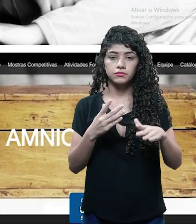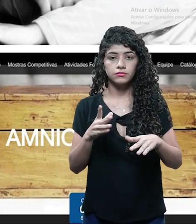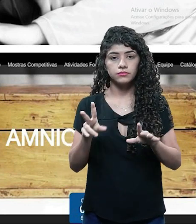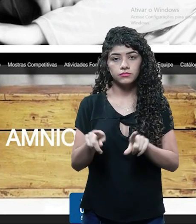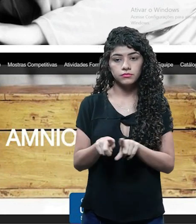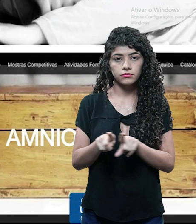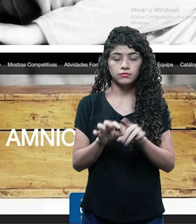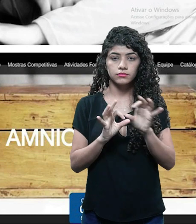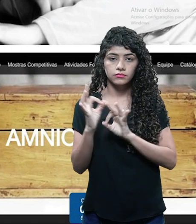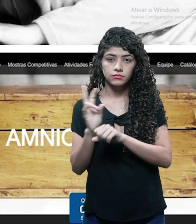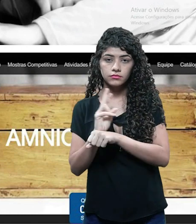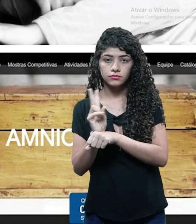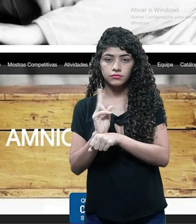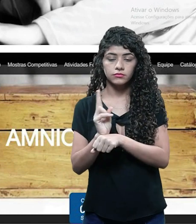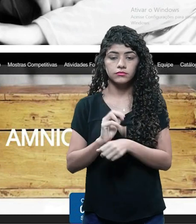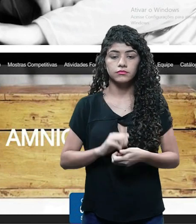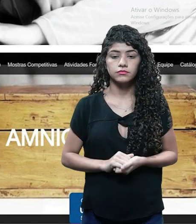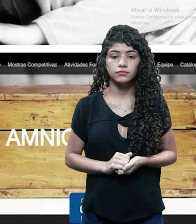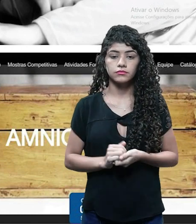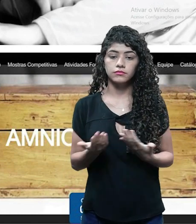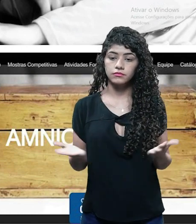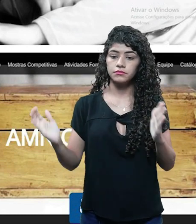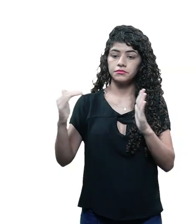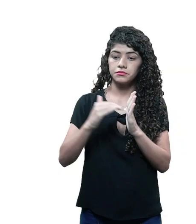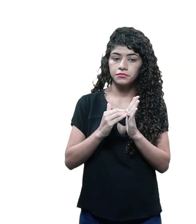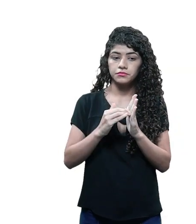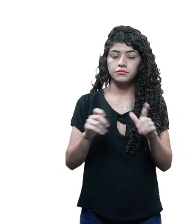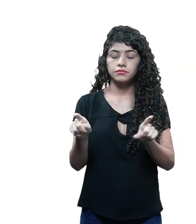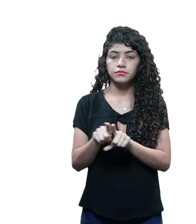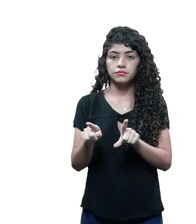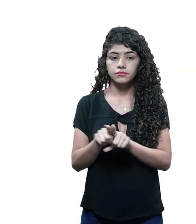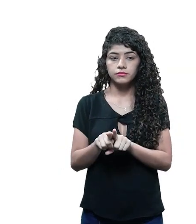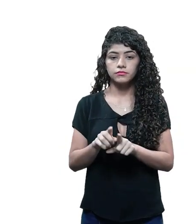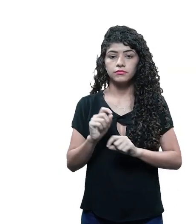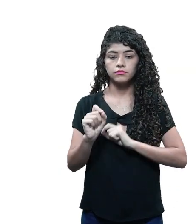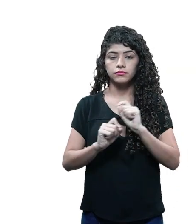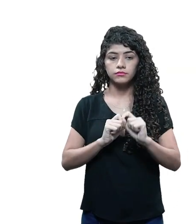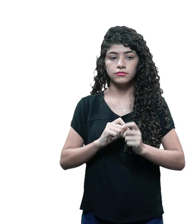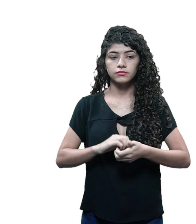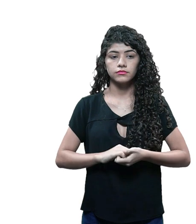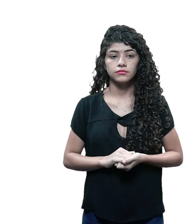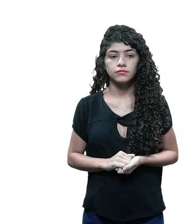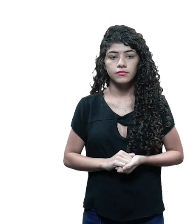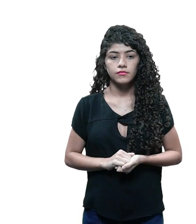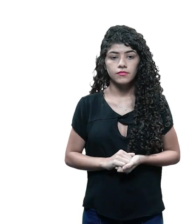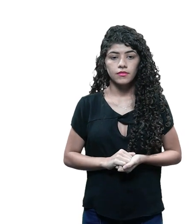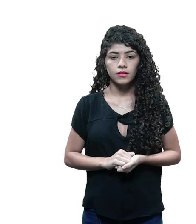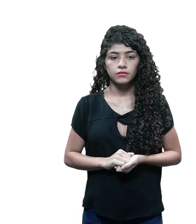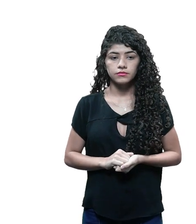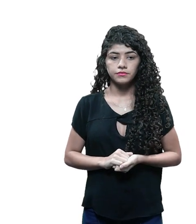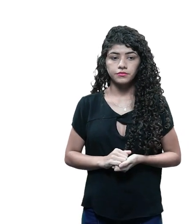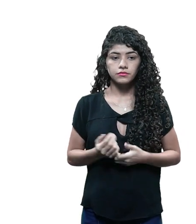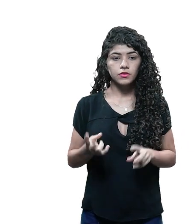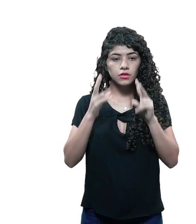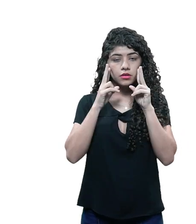roteiro e dirigi. E, por último, mais uma storyline. É um retrato